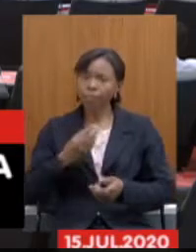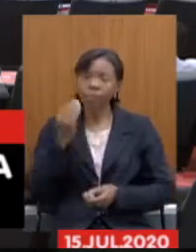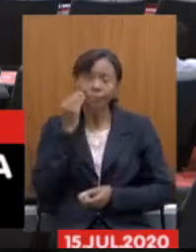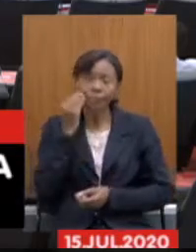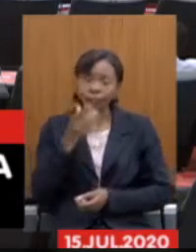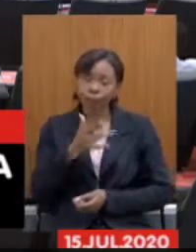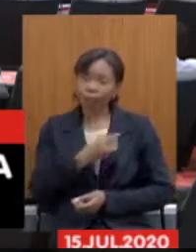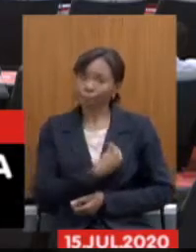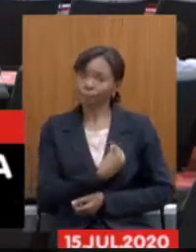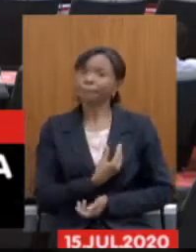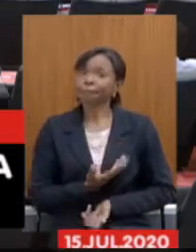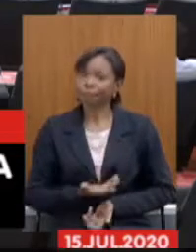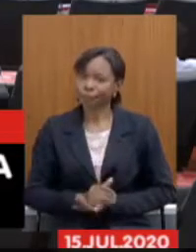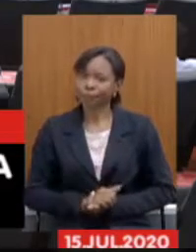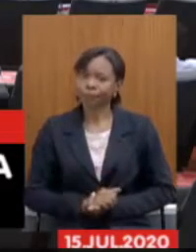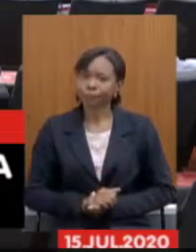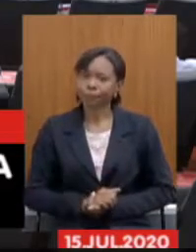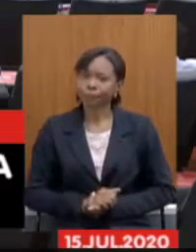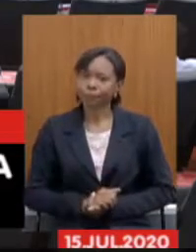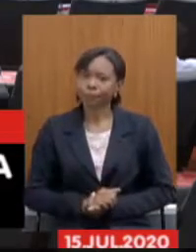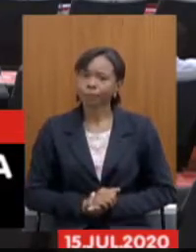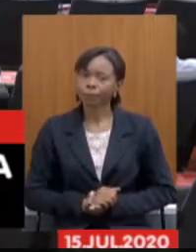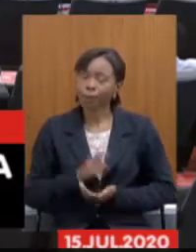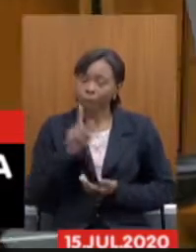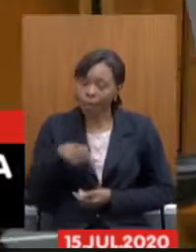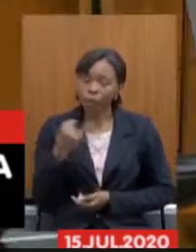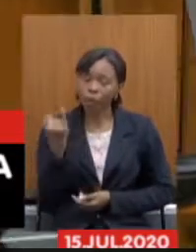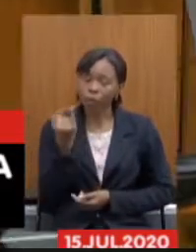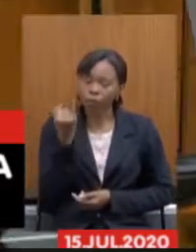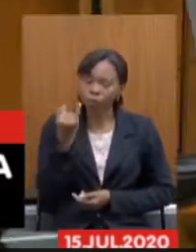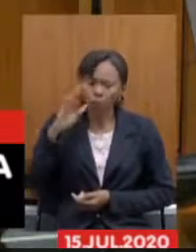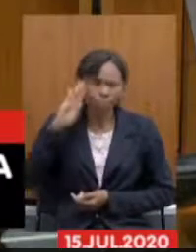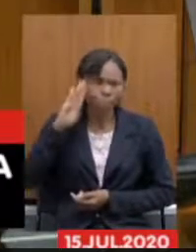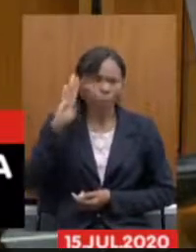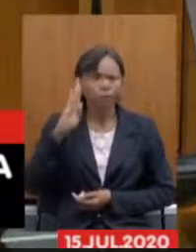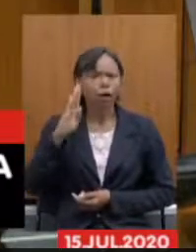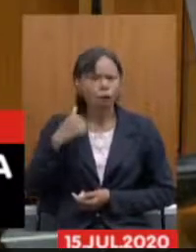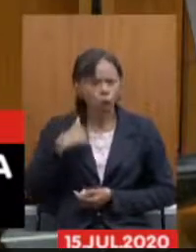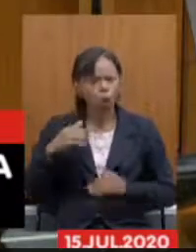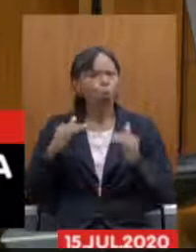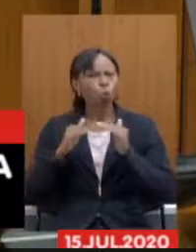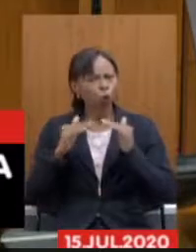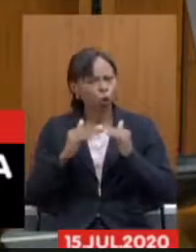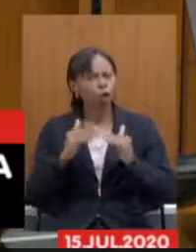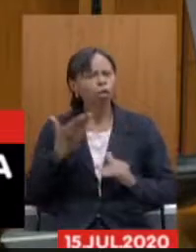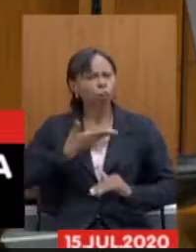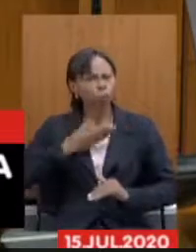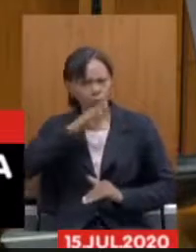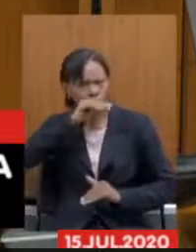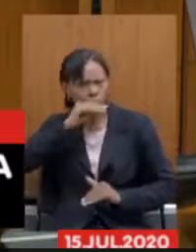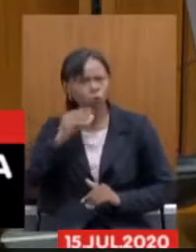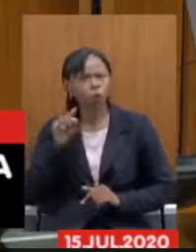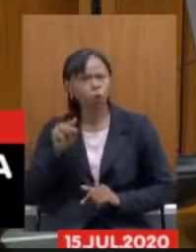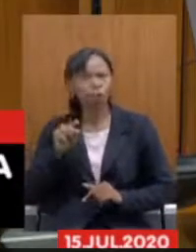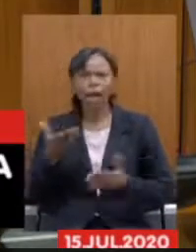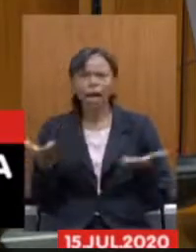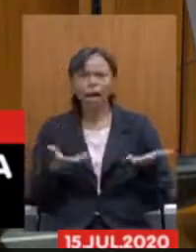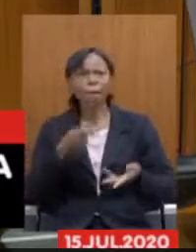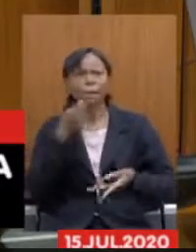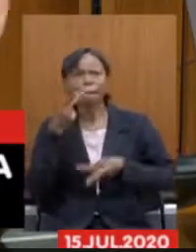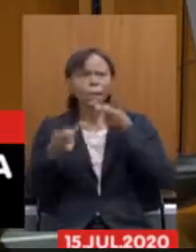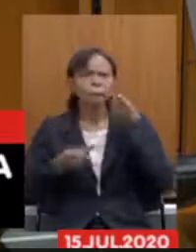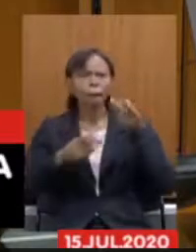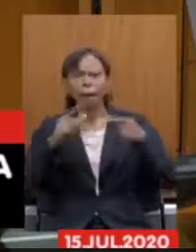então esse ponto que eu acho que é principal e eu estou junto com os colegas não devemos falar em nada agora nem alíquota